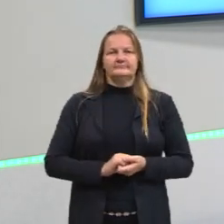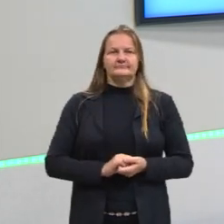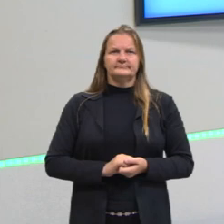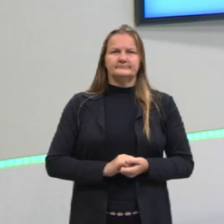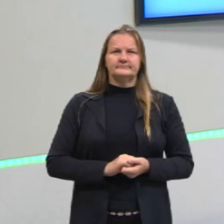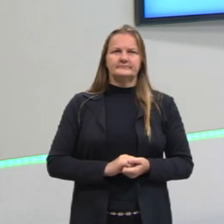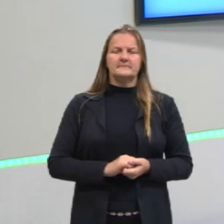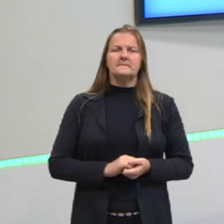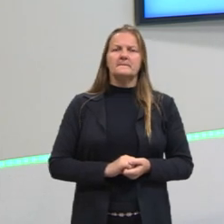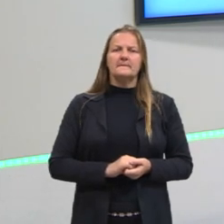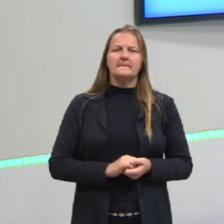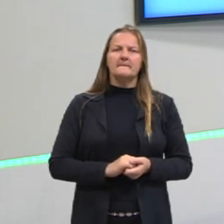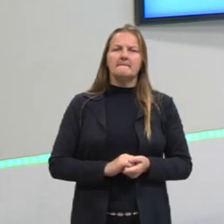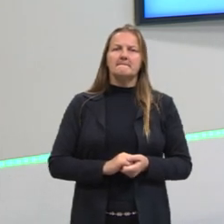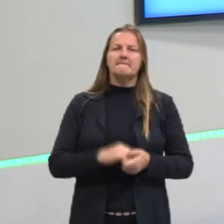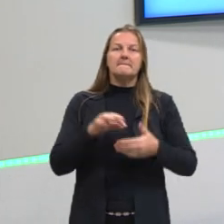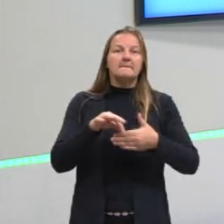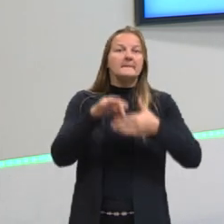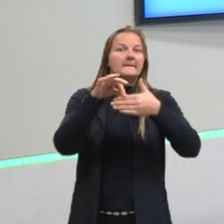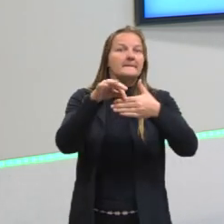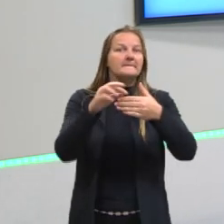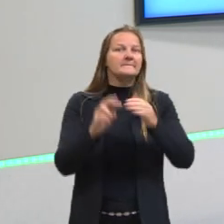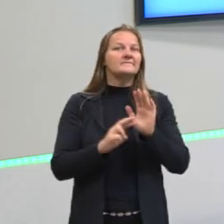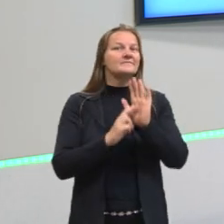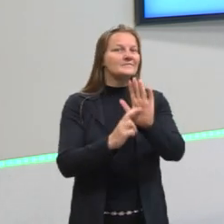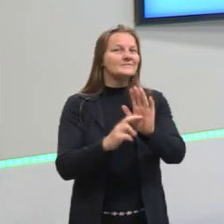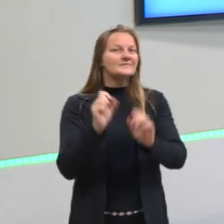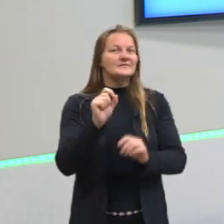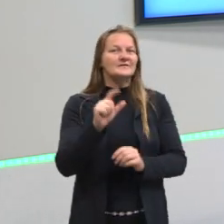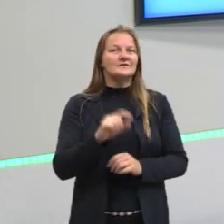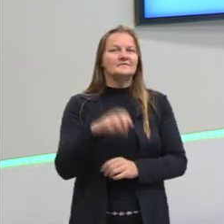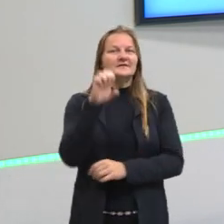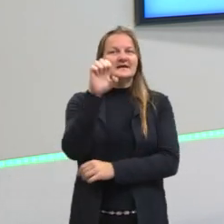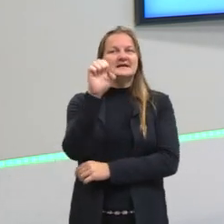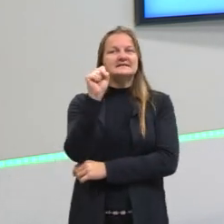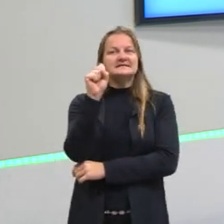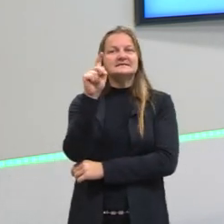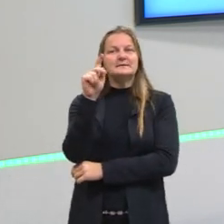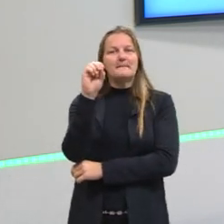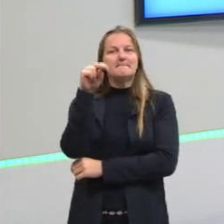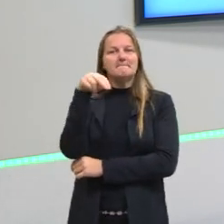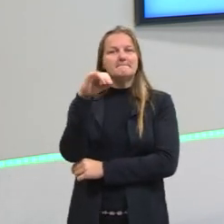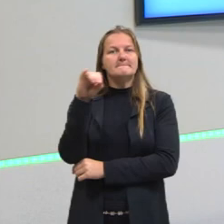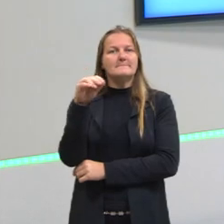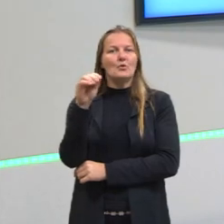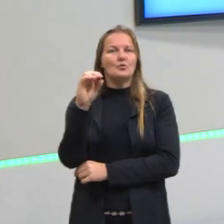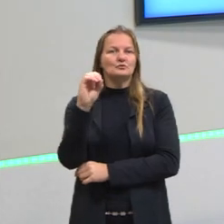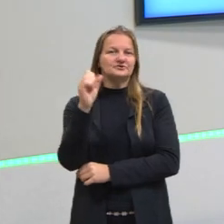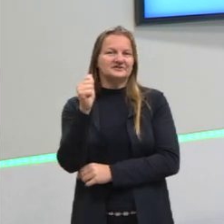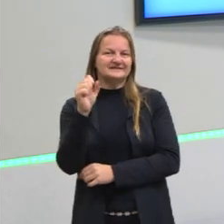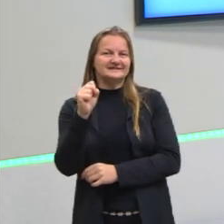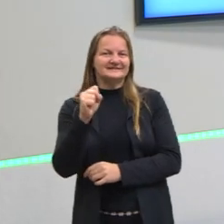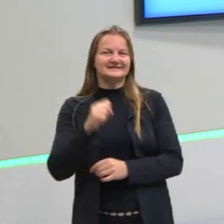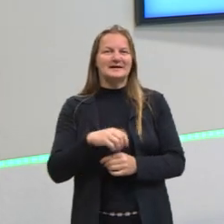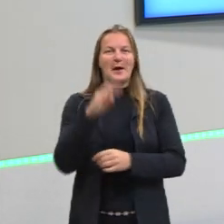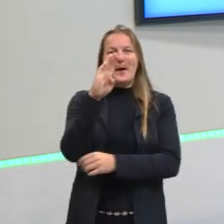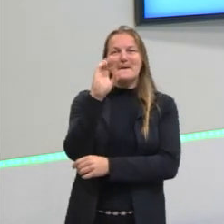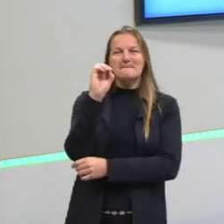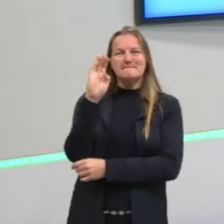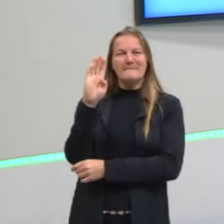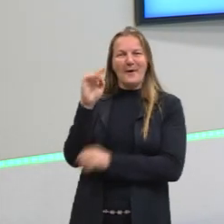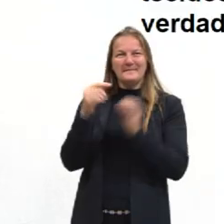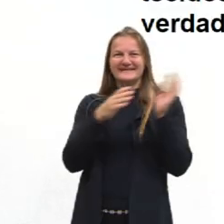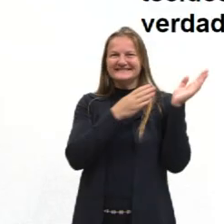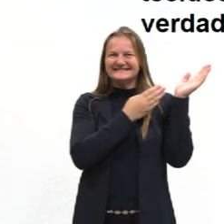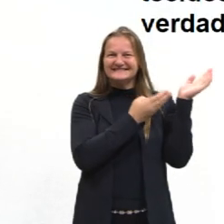E os principais representantes do filo porífera são as esponjas. Até uma brincadeira ali, o Bob Esponja, para vocês